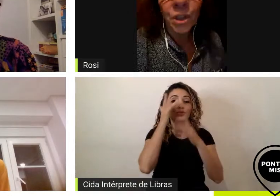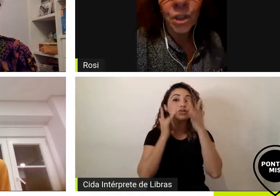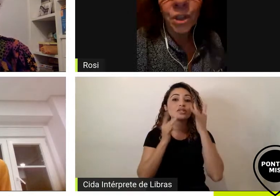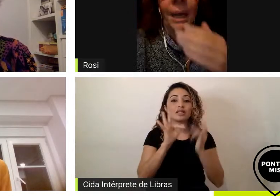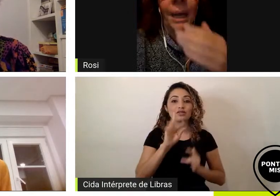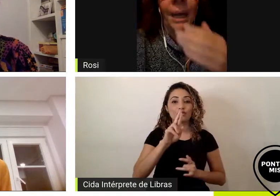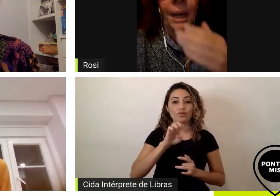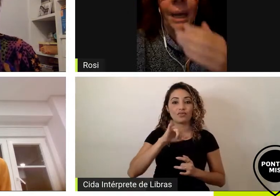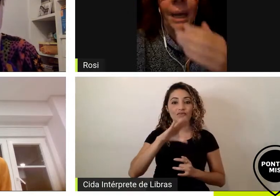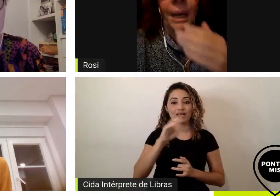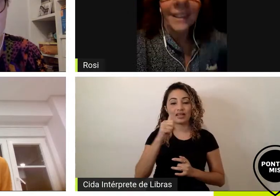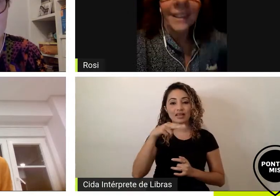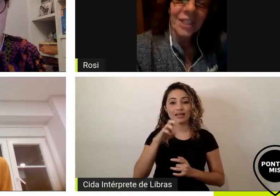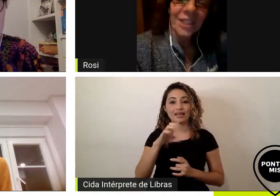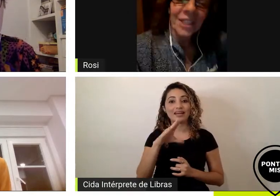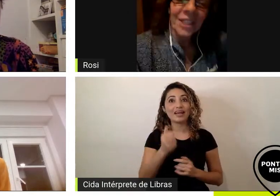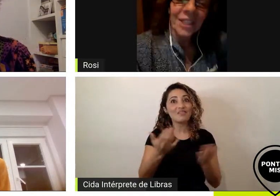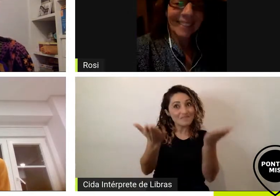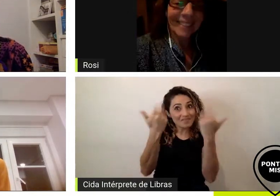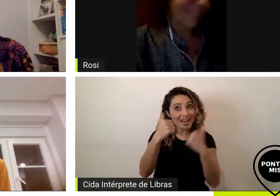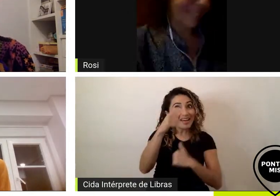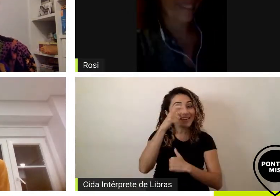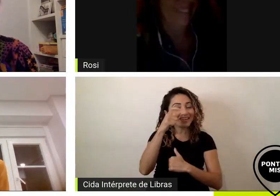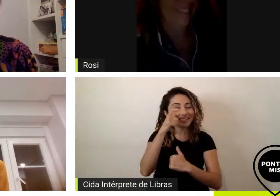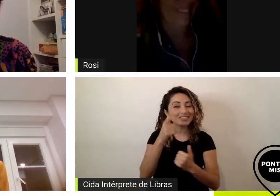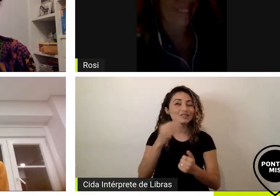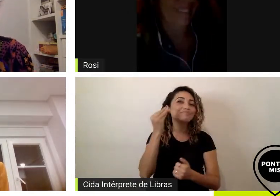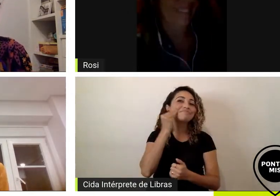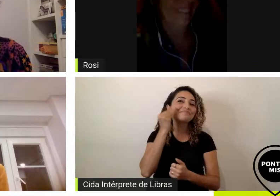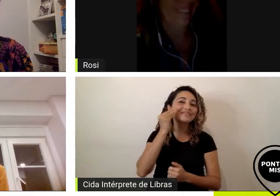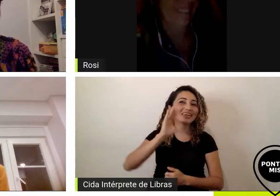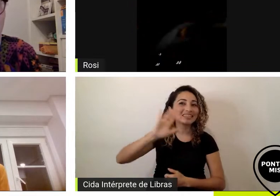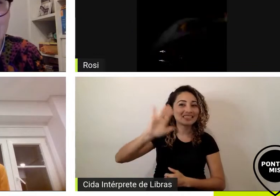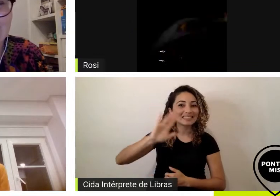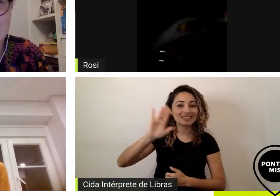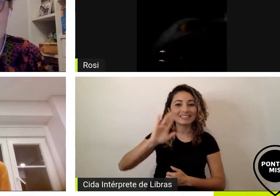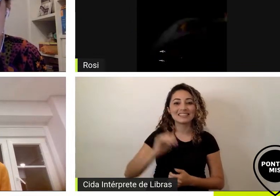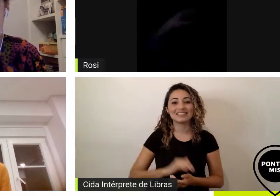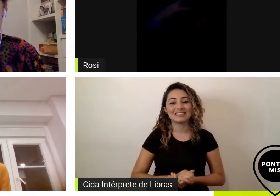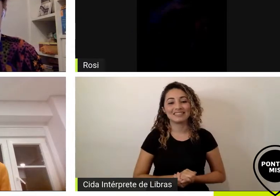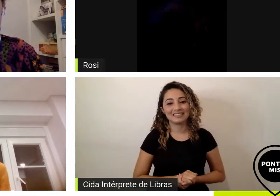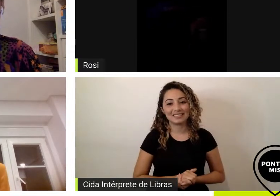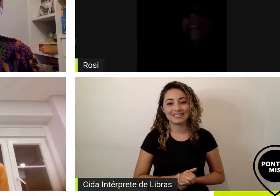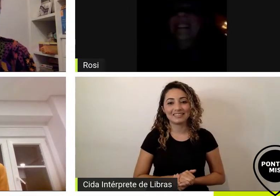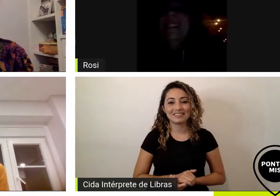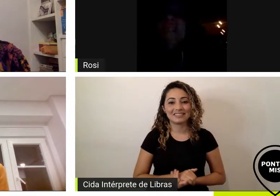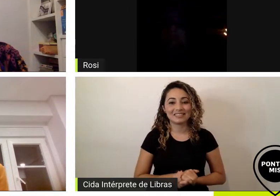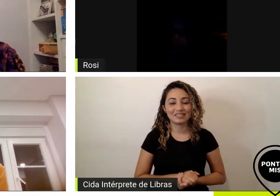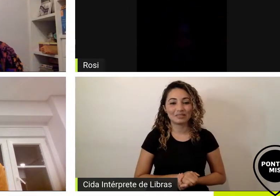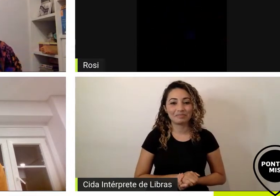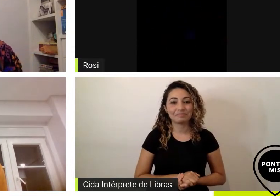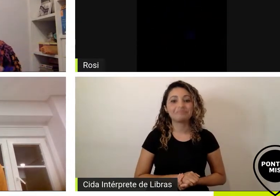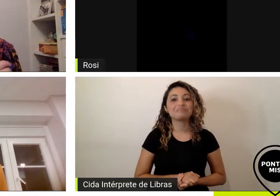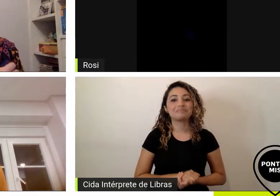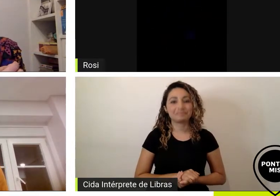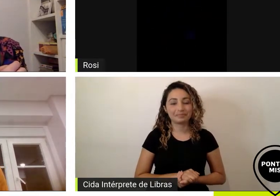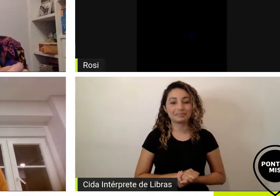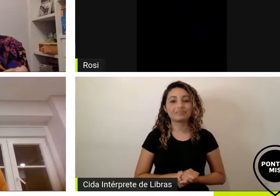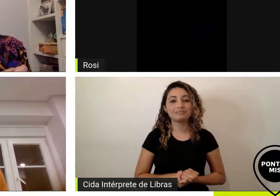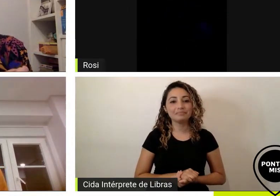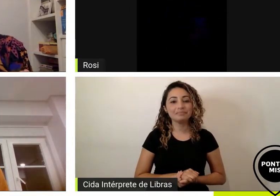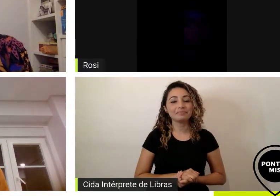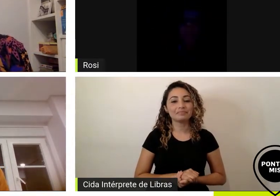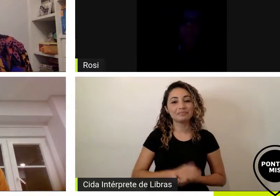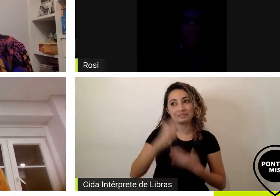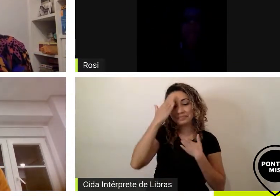de Oliveira venha nos assistir um beijo um beijo um beijo é isso aí a gente tá obrigada